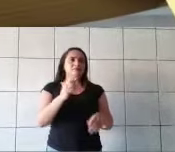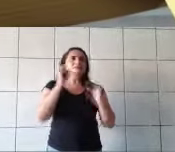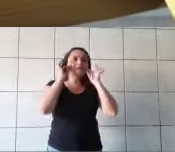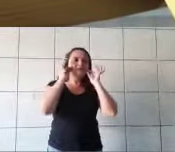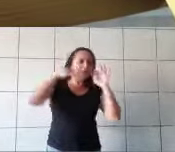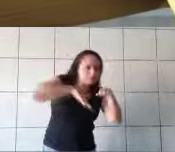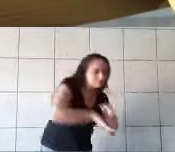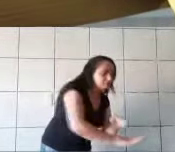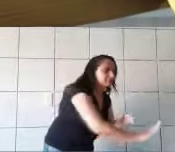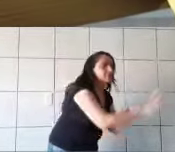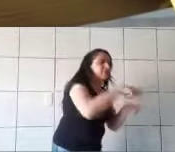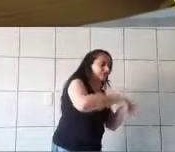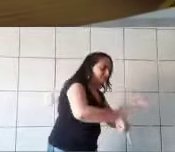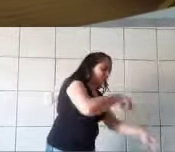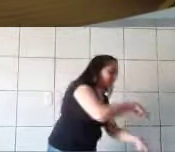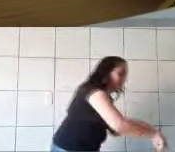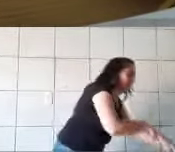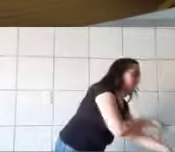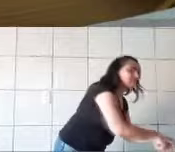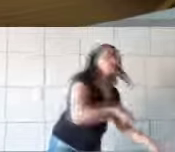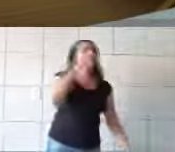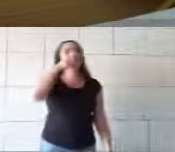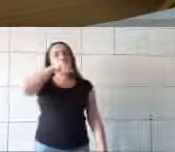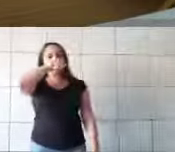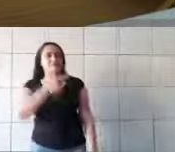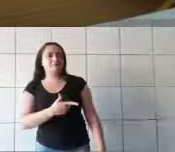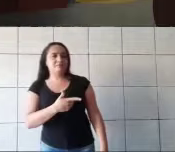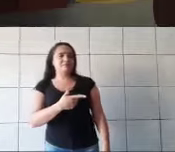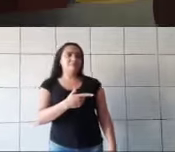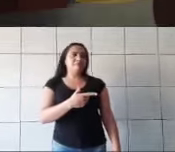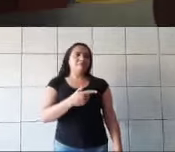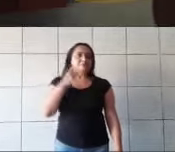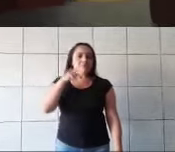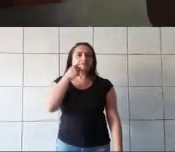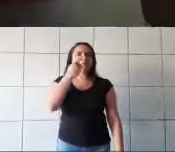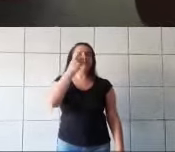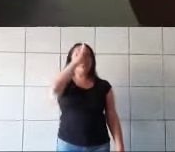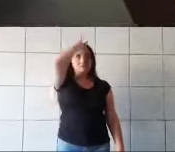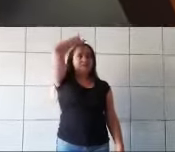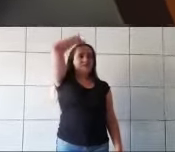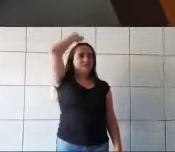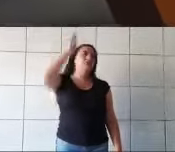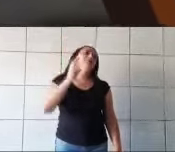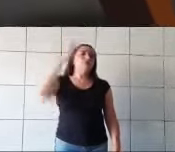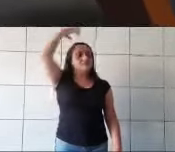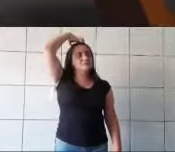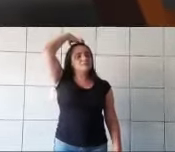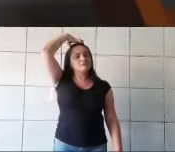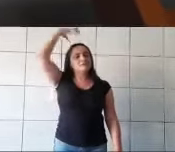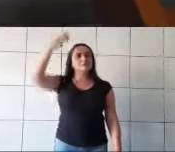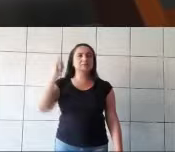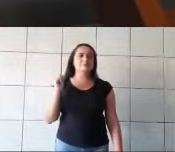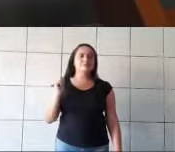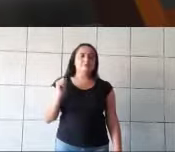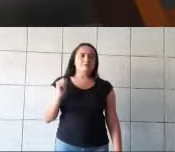madrasta me trancou, mas ela deve ter a chave. Um dos ratos escorregou por baixo da porta e